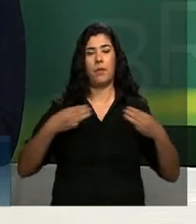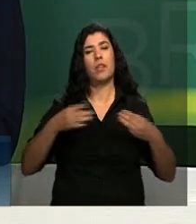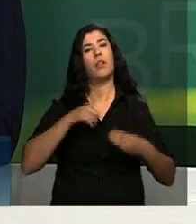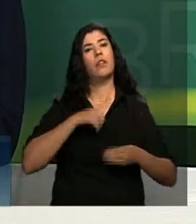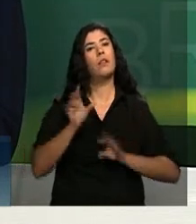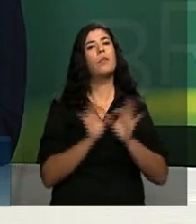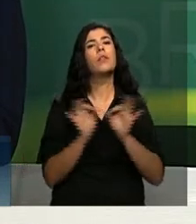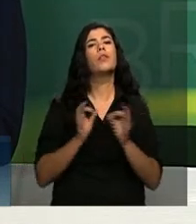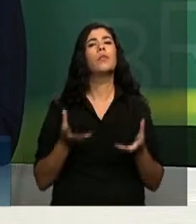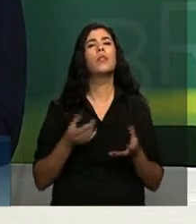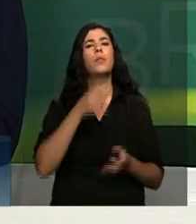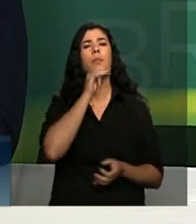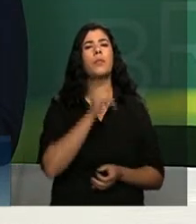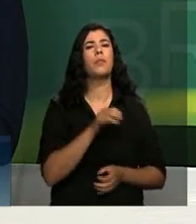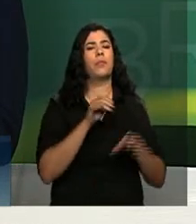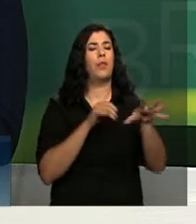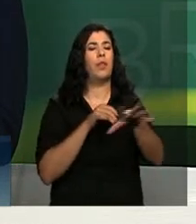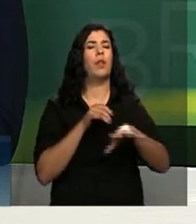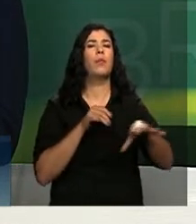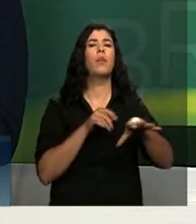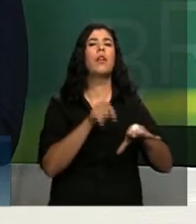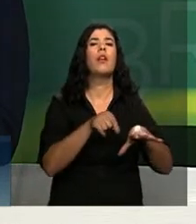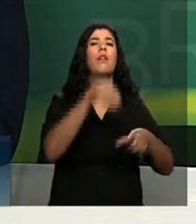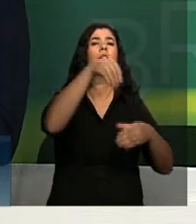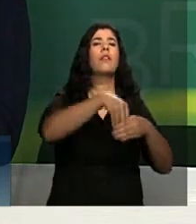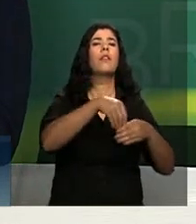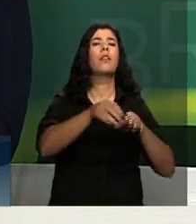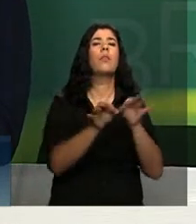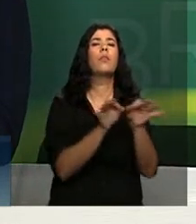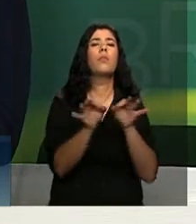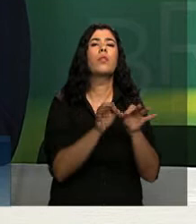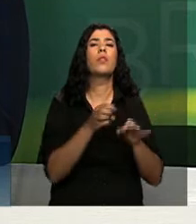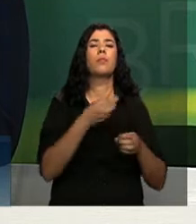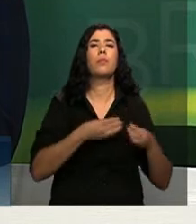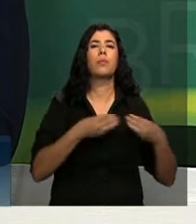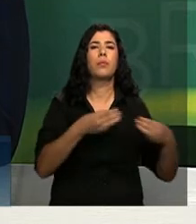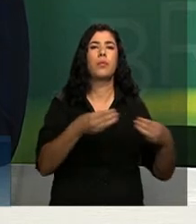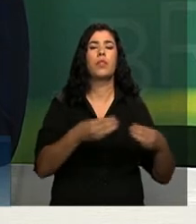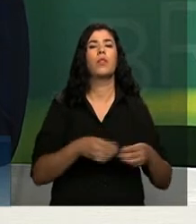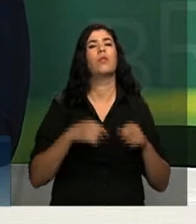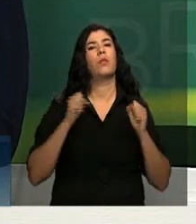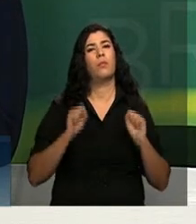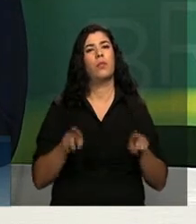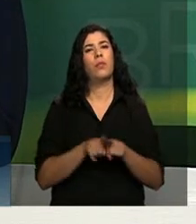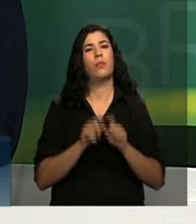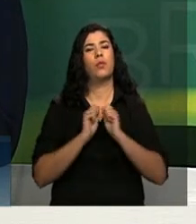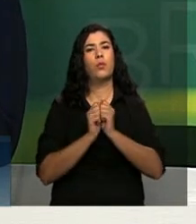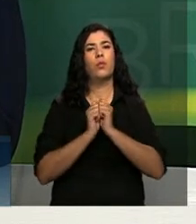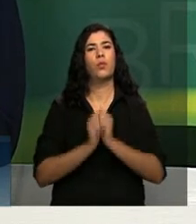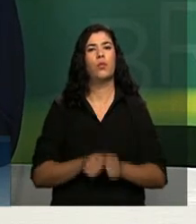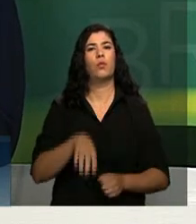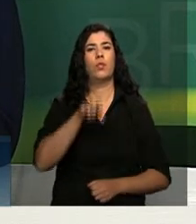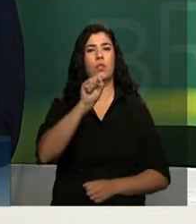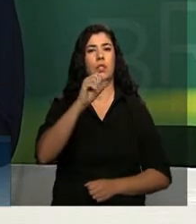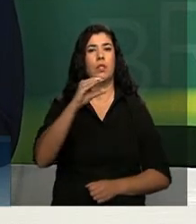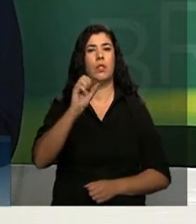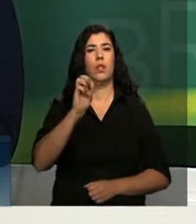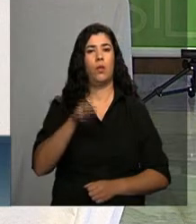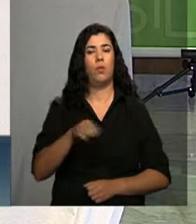planejamento? Eu quero saber qual o planejamento daquele ministério, qual o planejamento do outro ministério, porque assim a SECOM pode também organizar as suas ações.